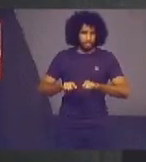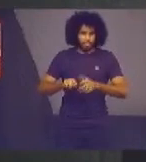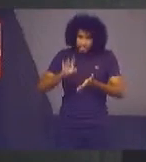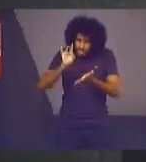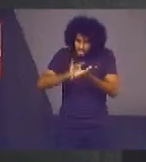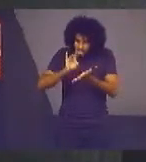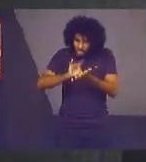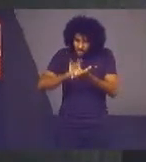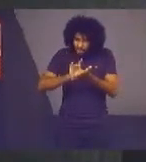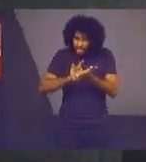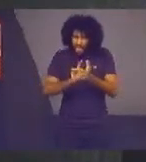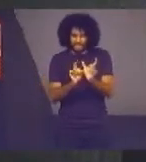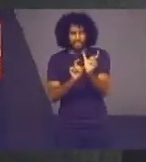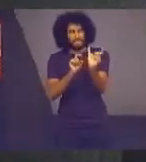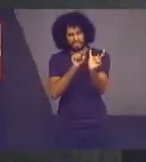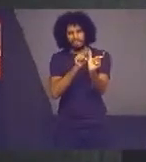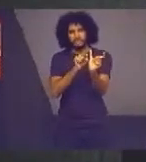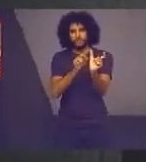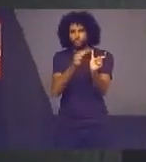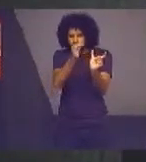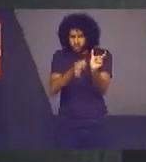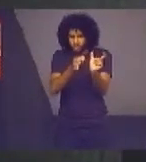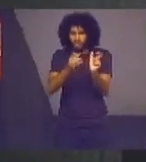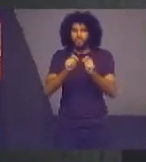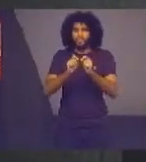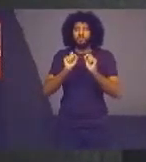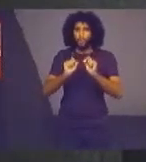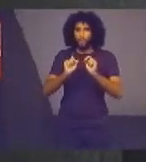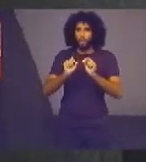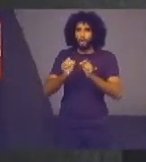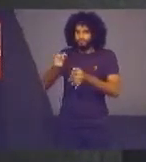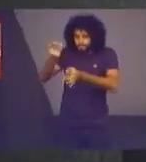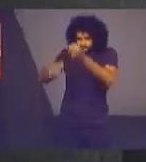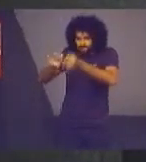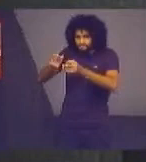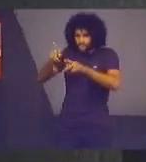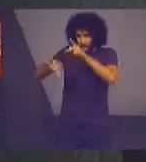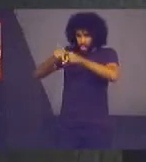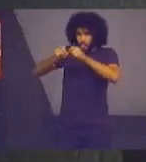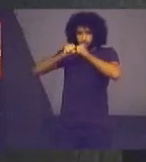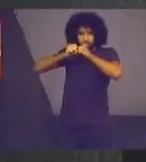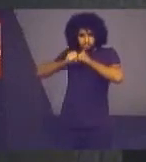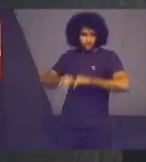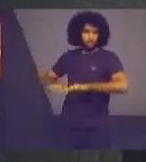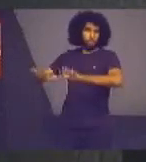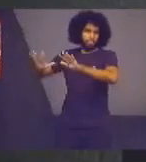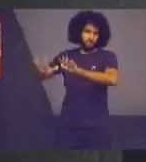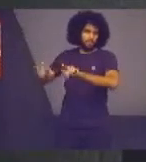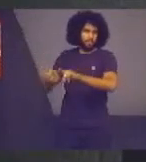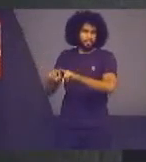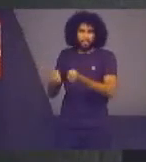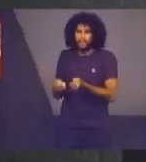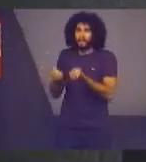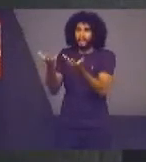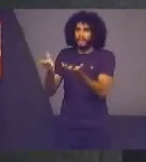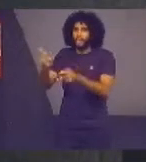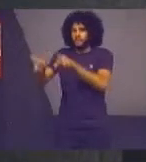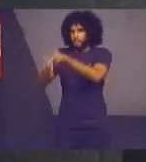acepção da palavra Promover justiça saindo do palácio, saindo dos fóruns